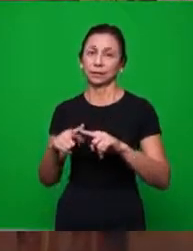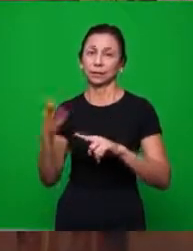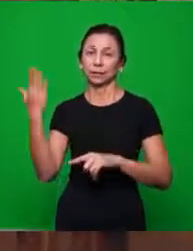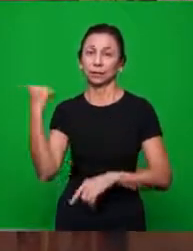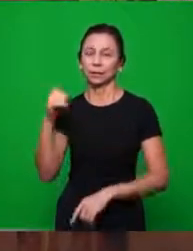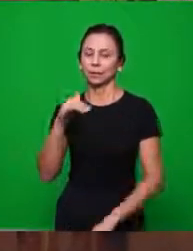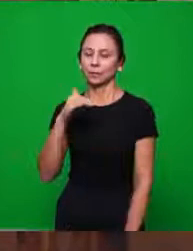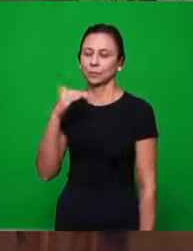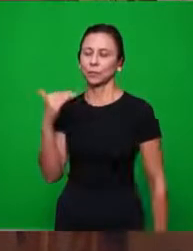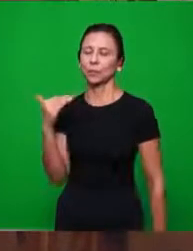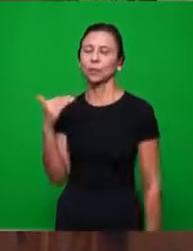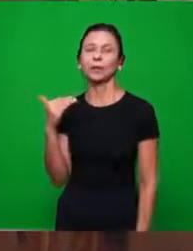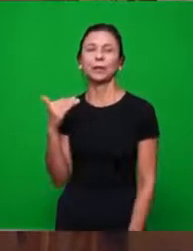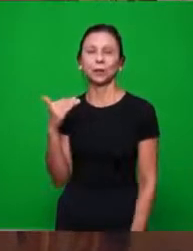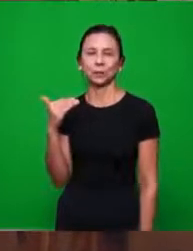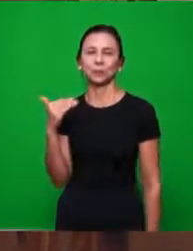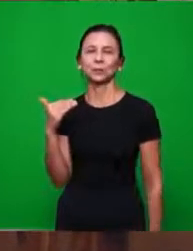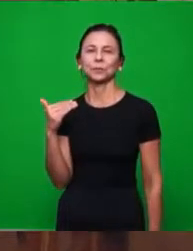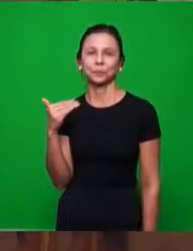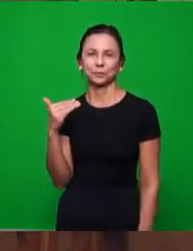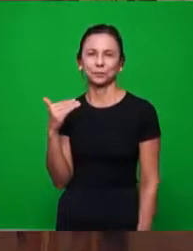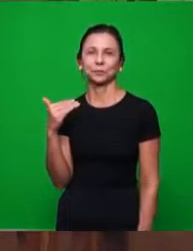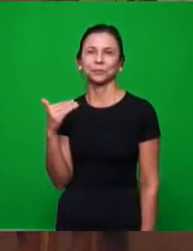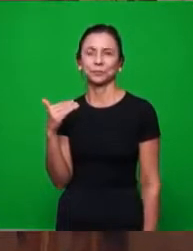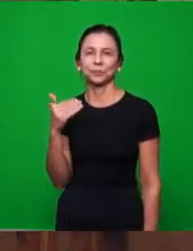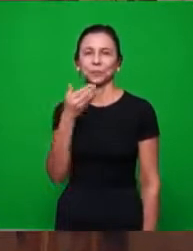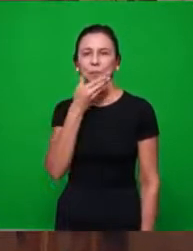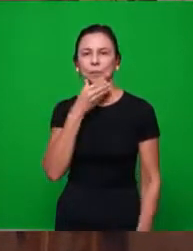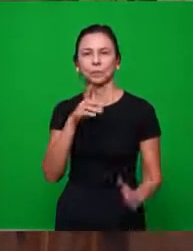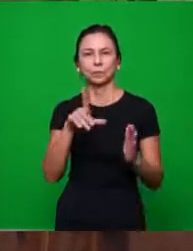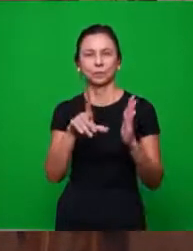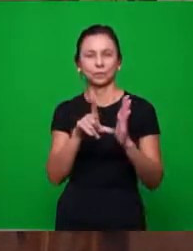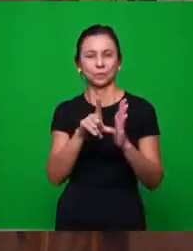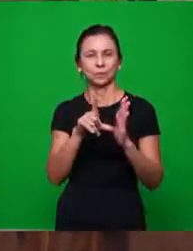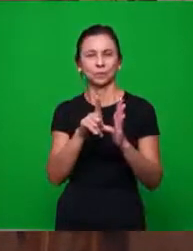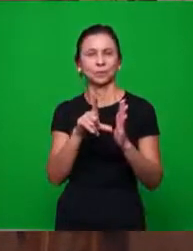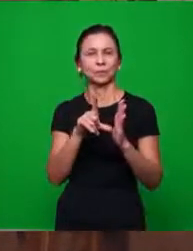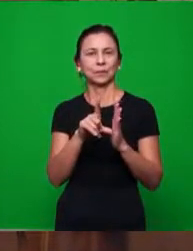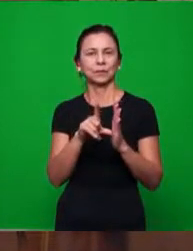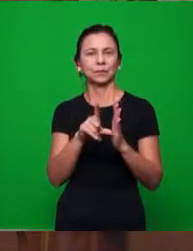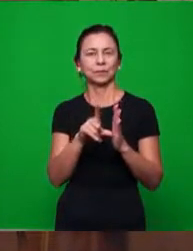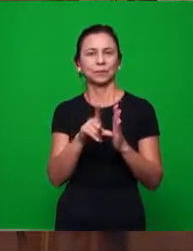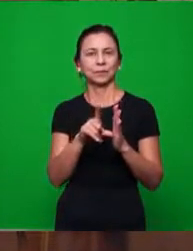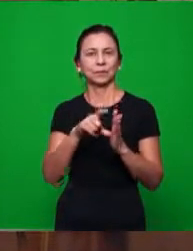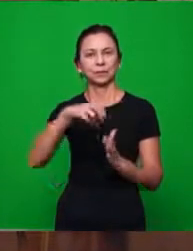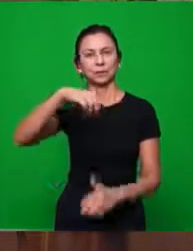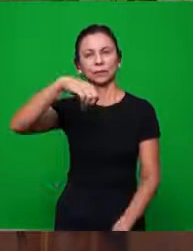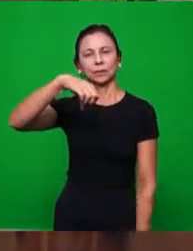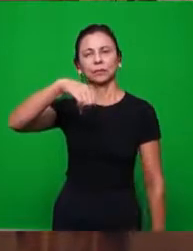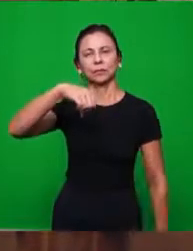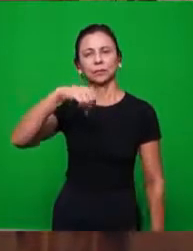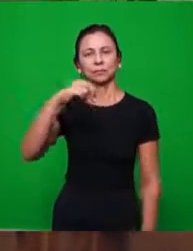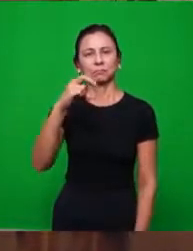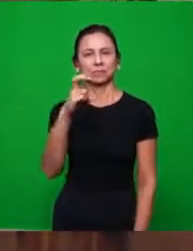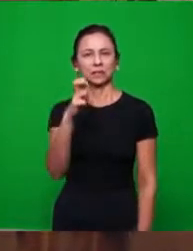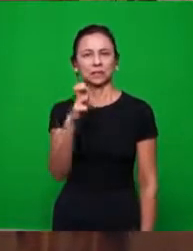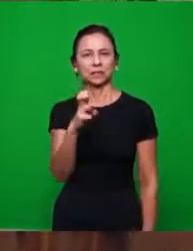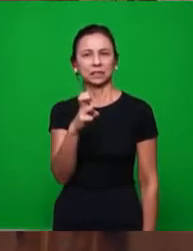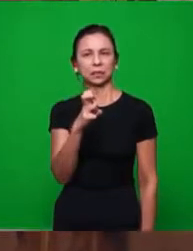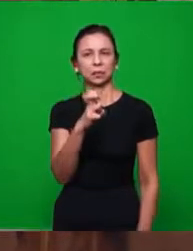e que foi reeditada por Lutero nas suas 95 teses lá no ano